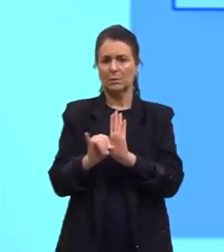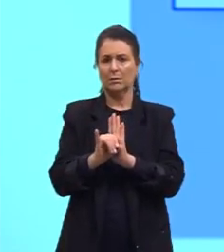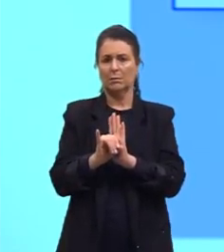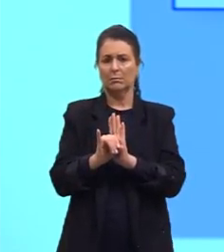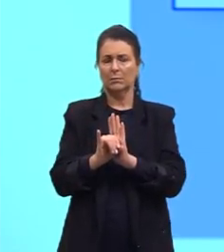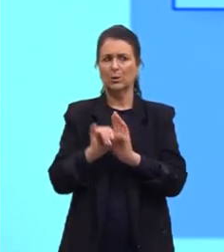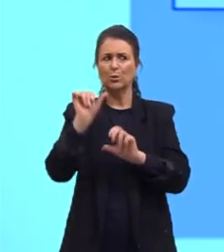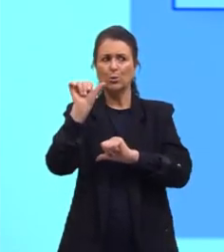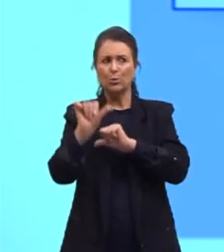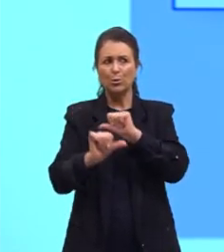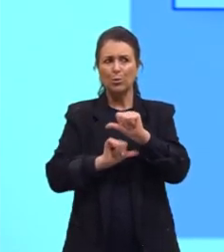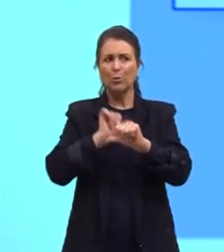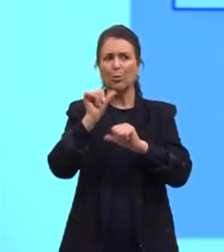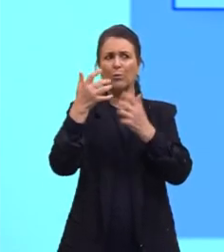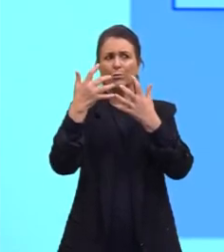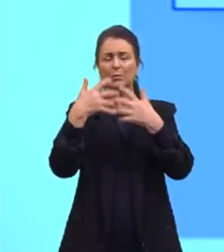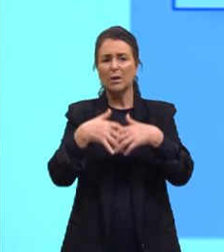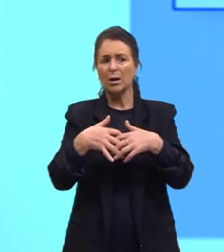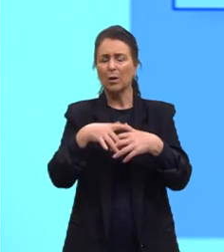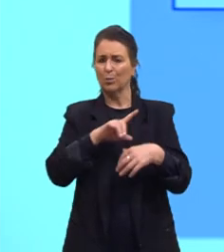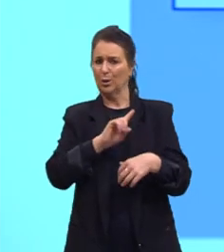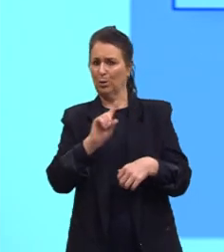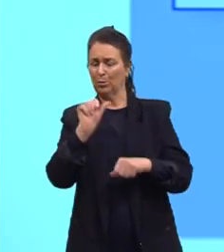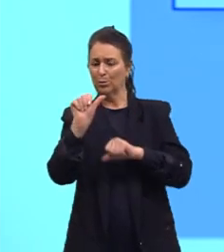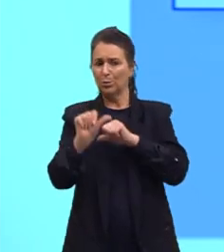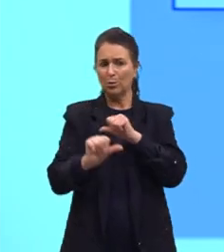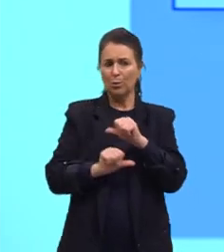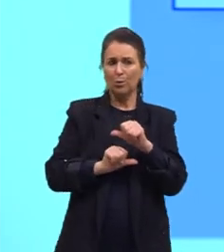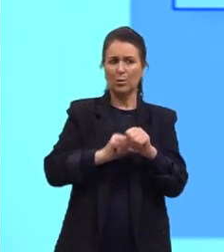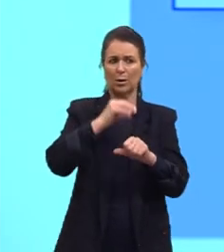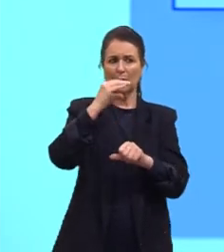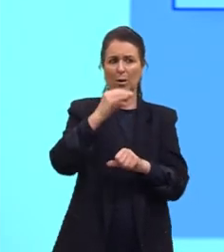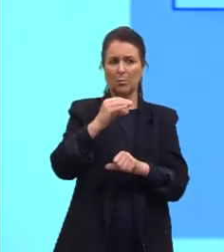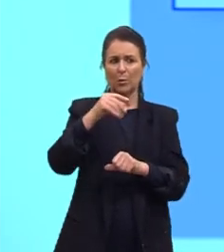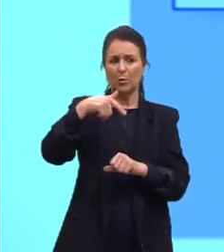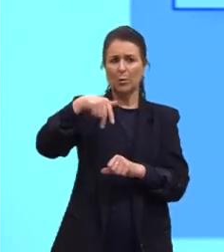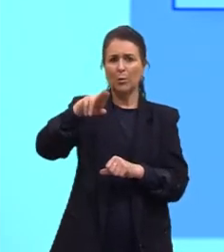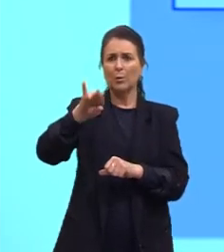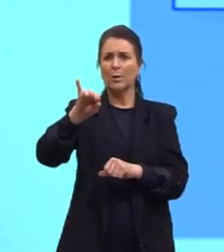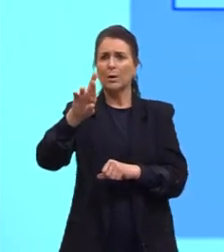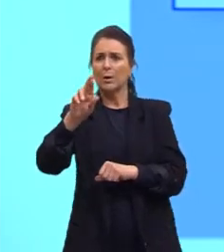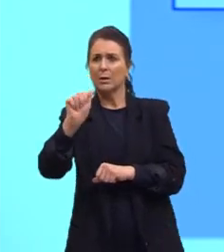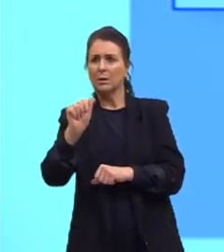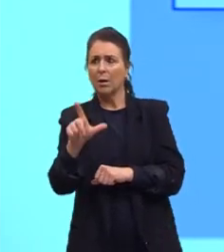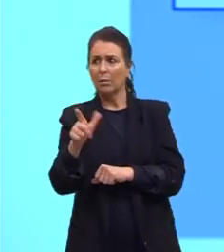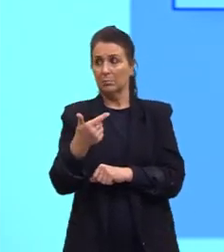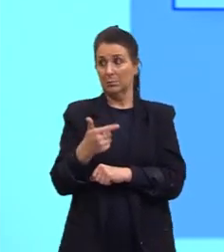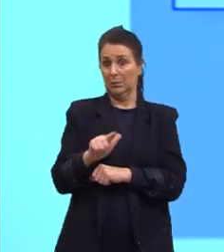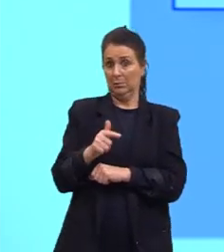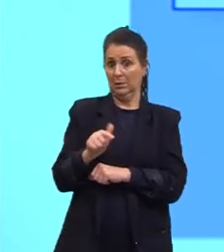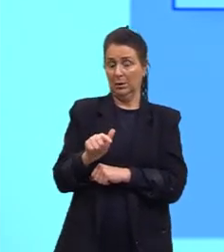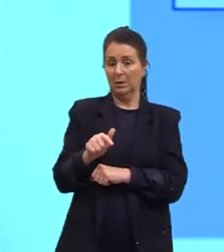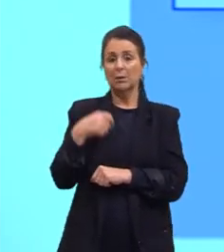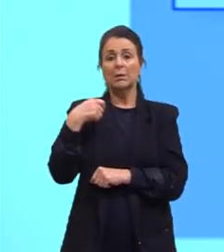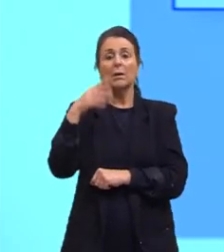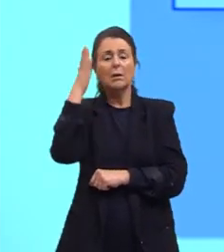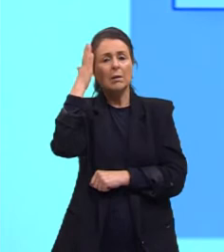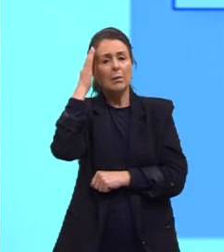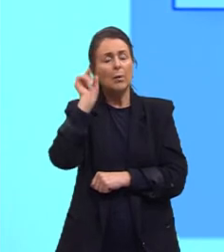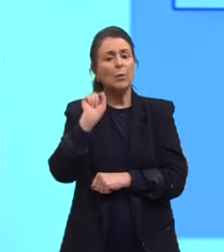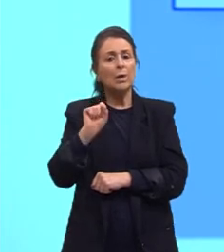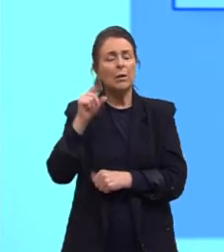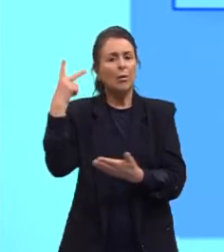função ou não trocou função, se tem carbono quiral, se não tem carbono quiral, certo? Mas eu tenho que ver se